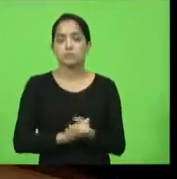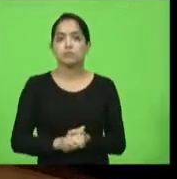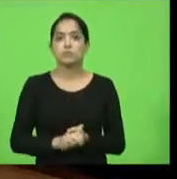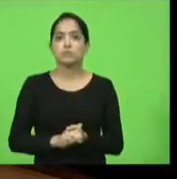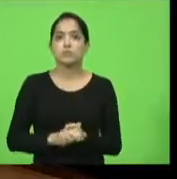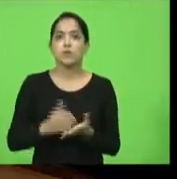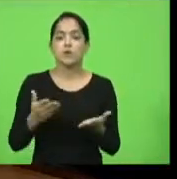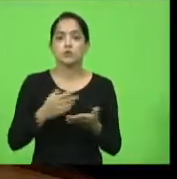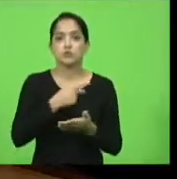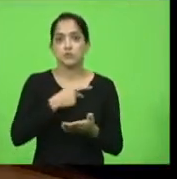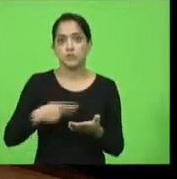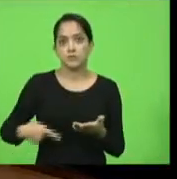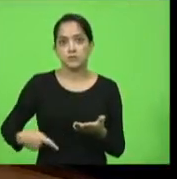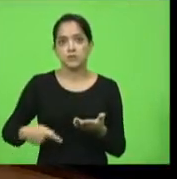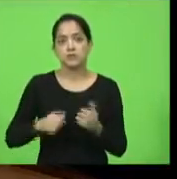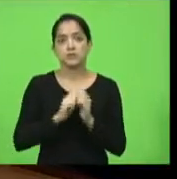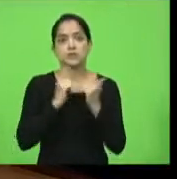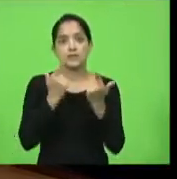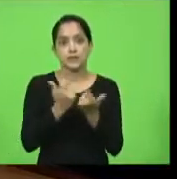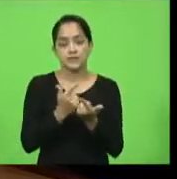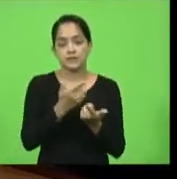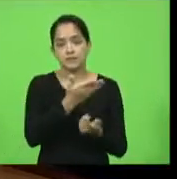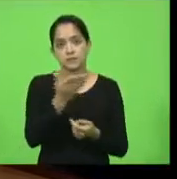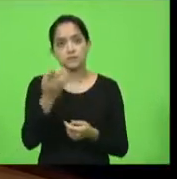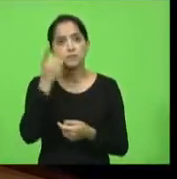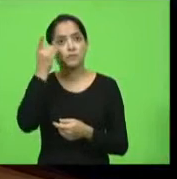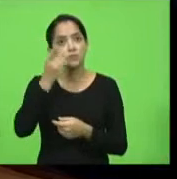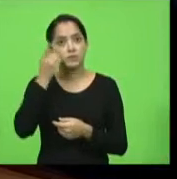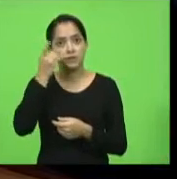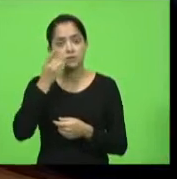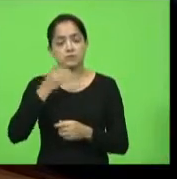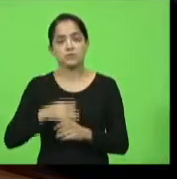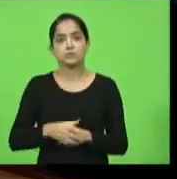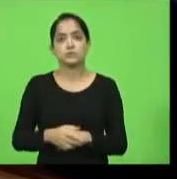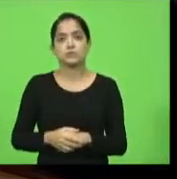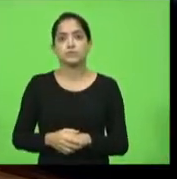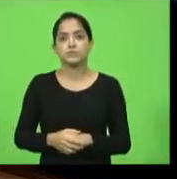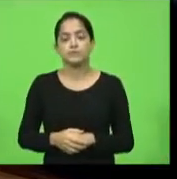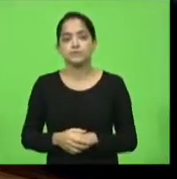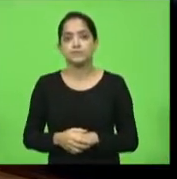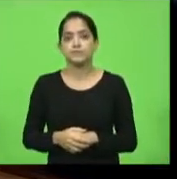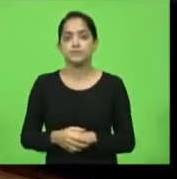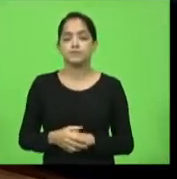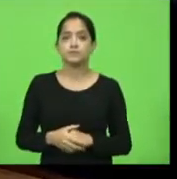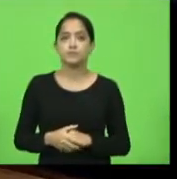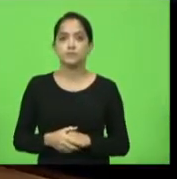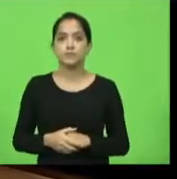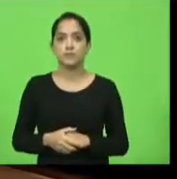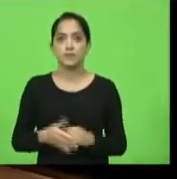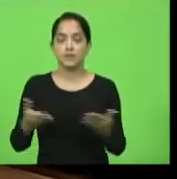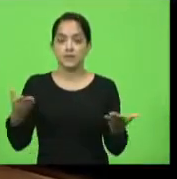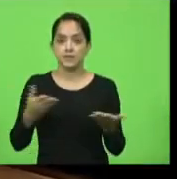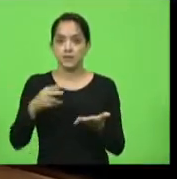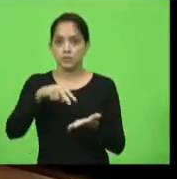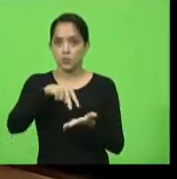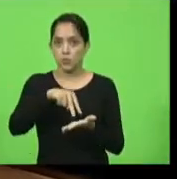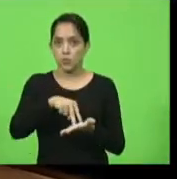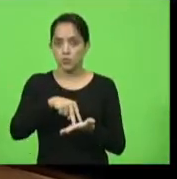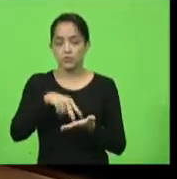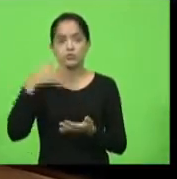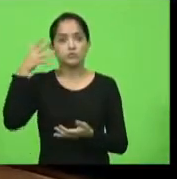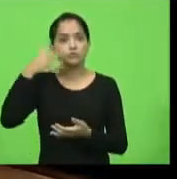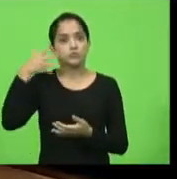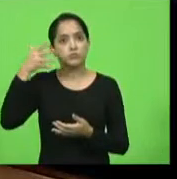trabalhos nesta tarde, cumprimento os senhores deputados, senhoras deputadas. E eu ocupo a tribuna nesse momento,